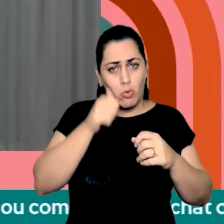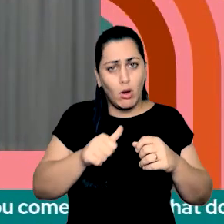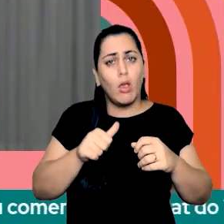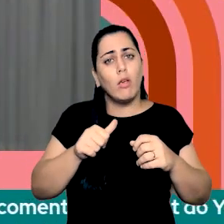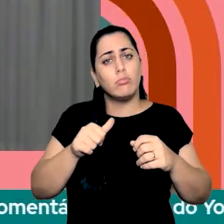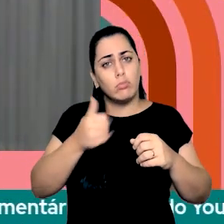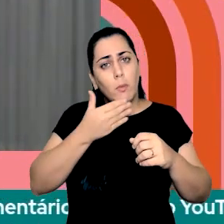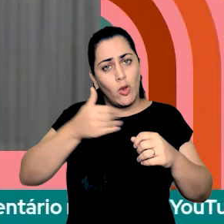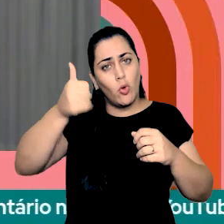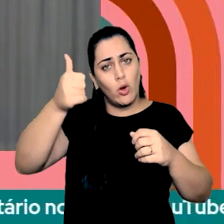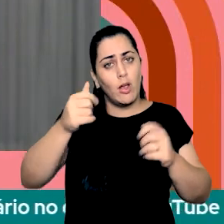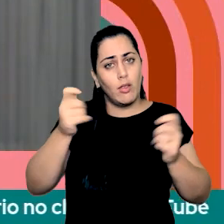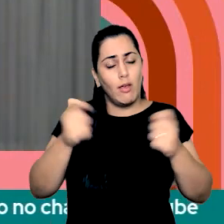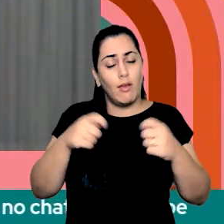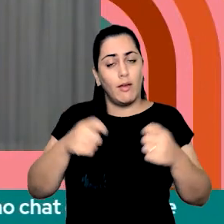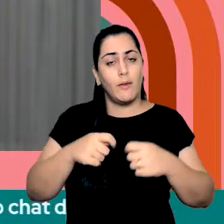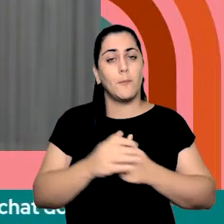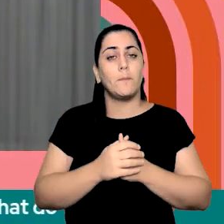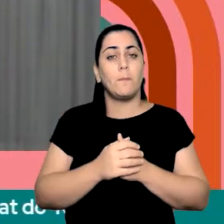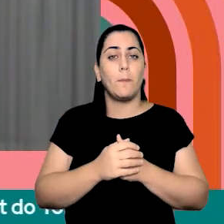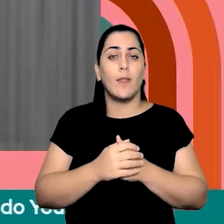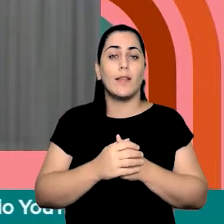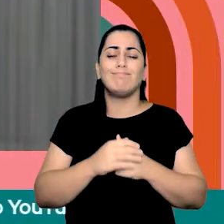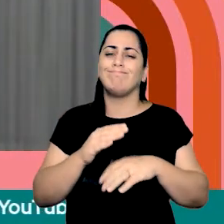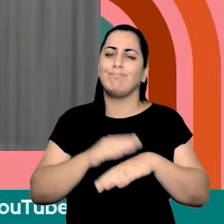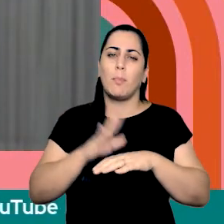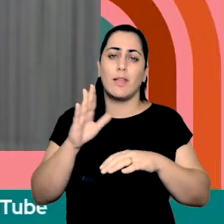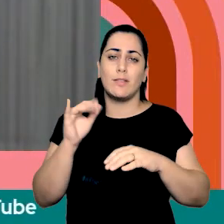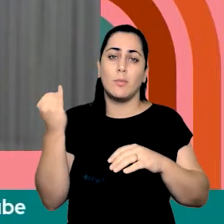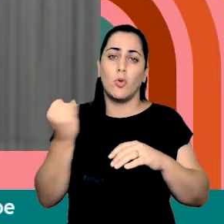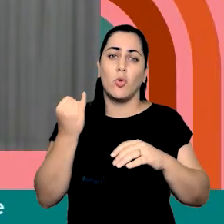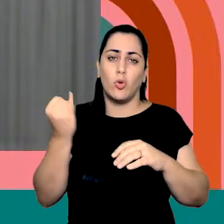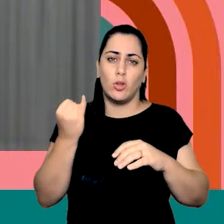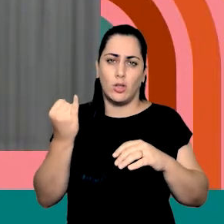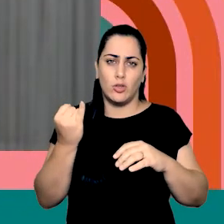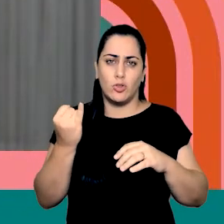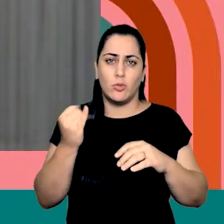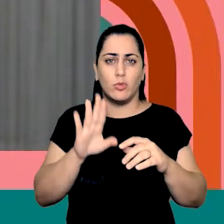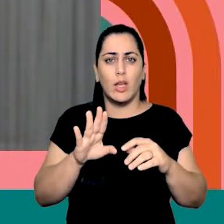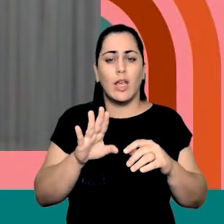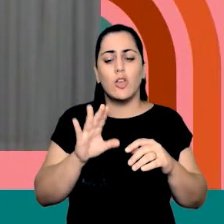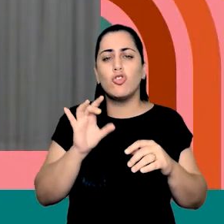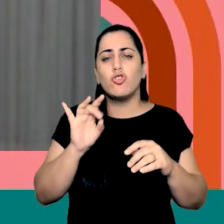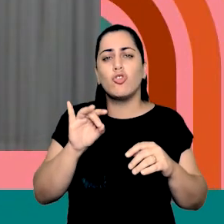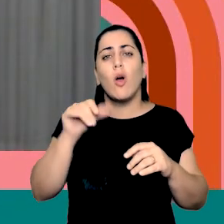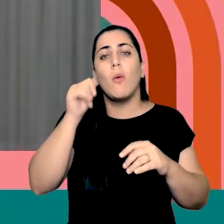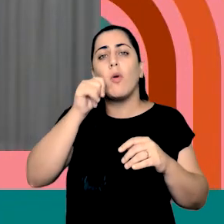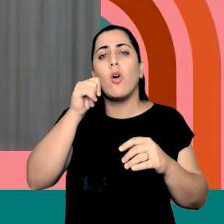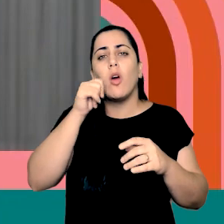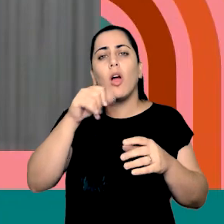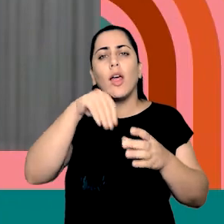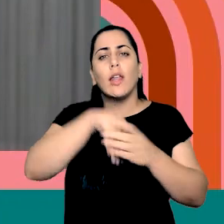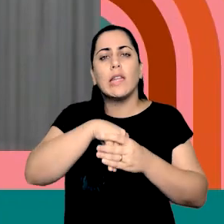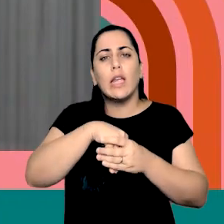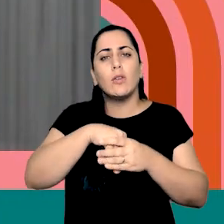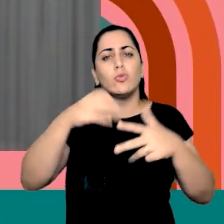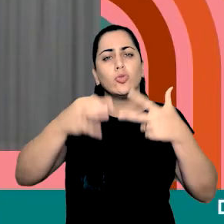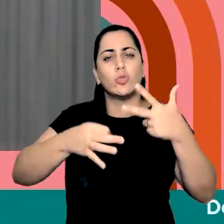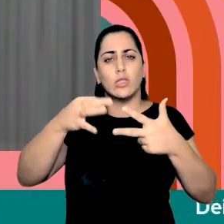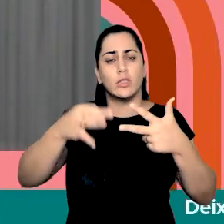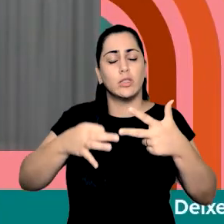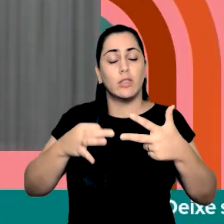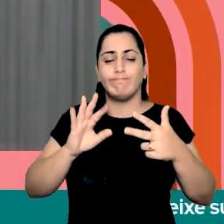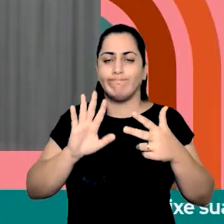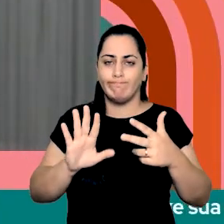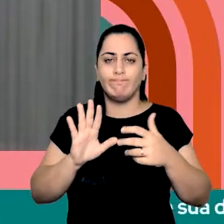mulheres. E ela talvez seja até mais importante do que ser mulher no órgão, no poder judiciário.